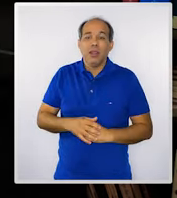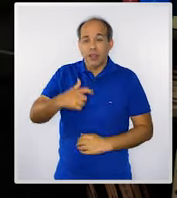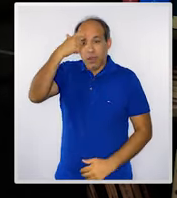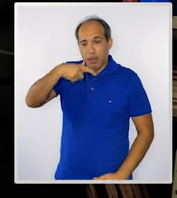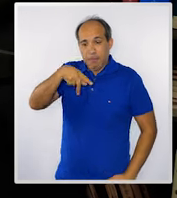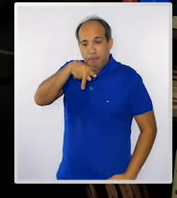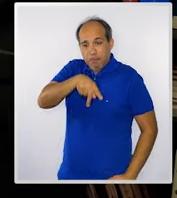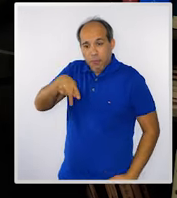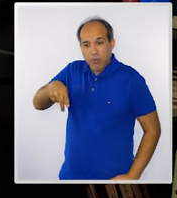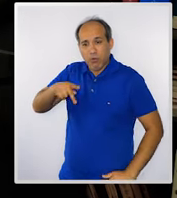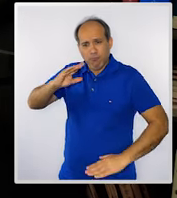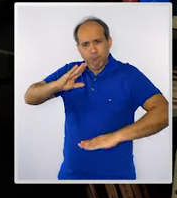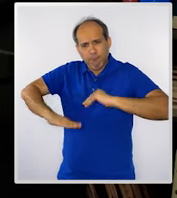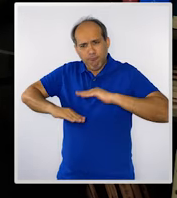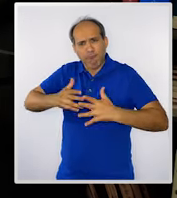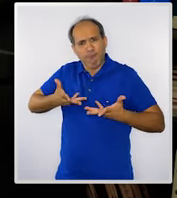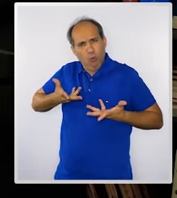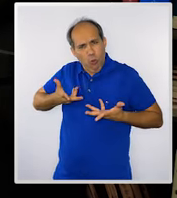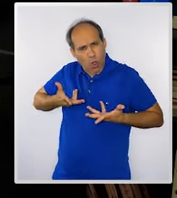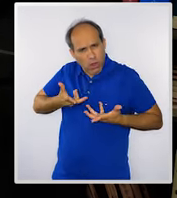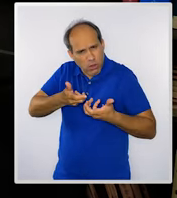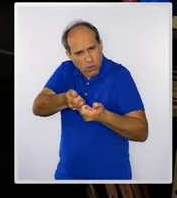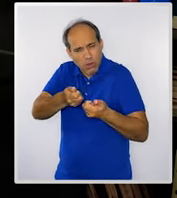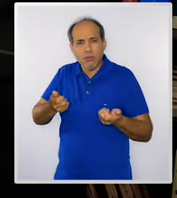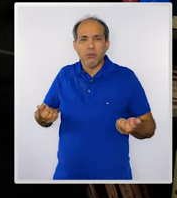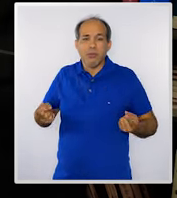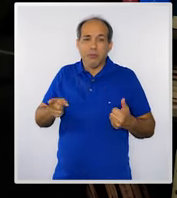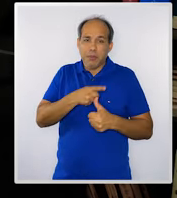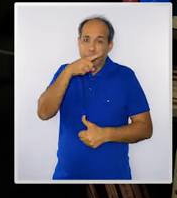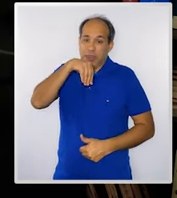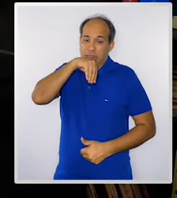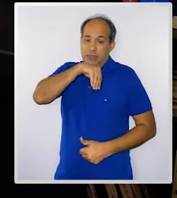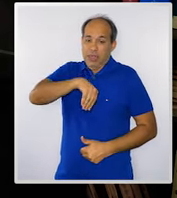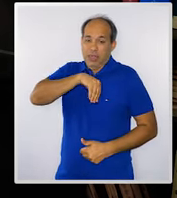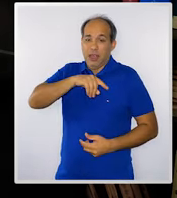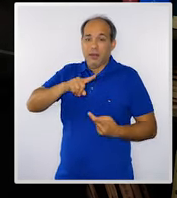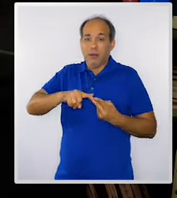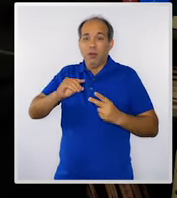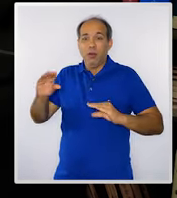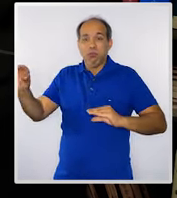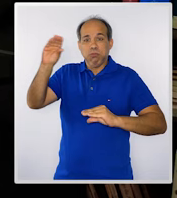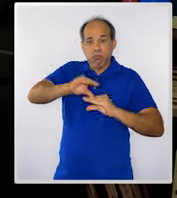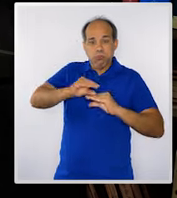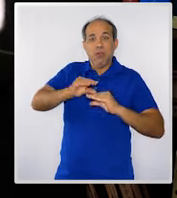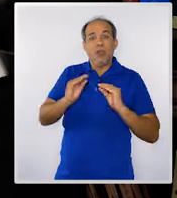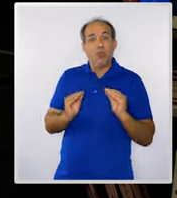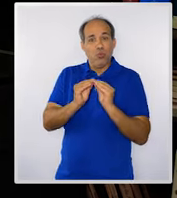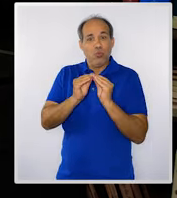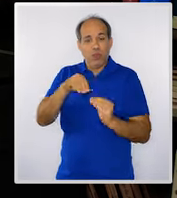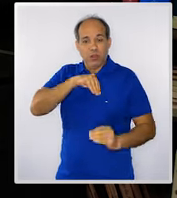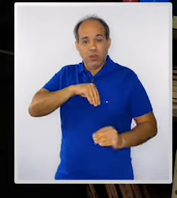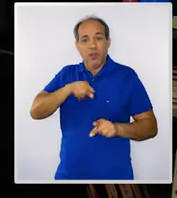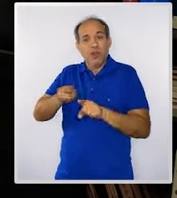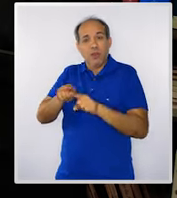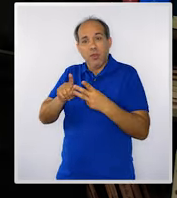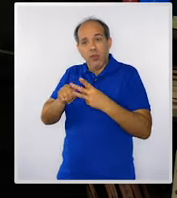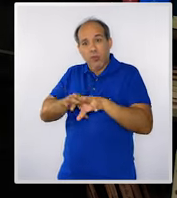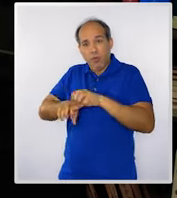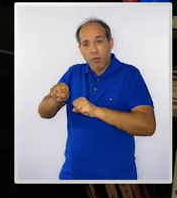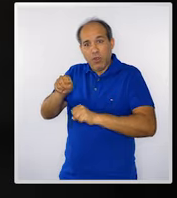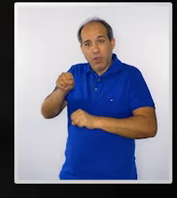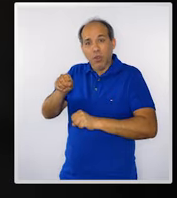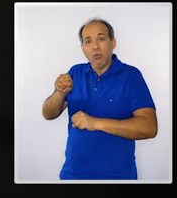exercer o trabalho dele com proficiência é o salário, são as bonificações e as formações